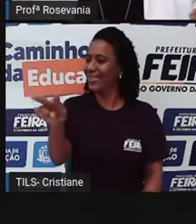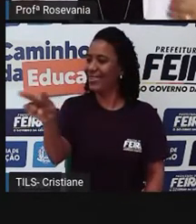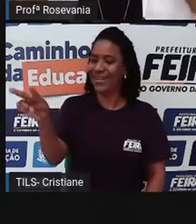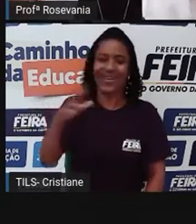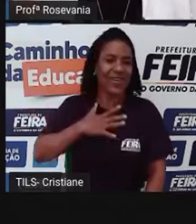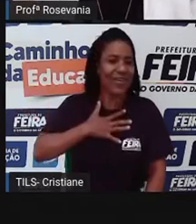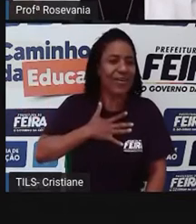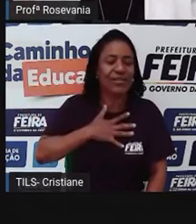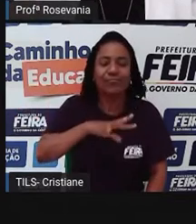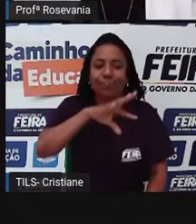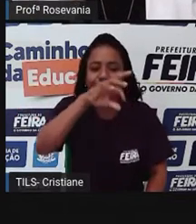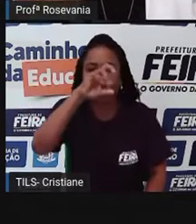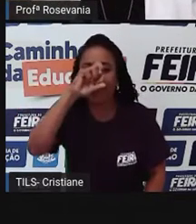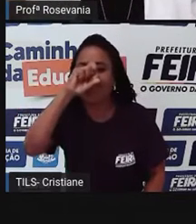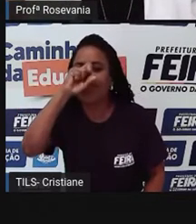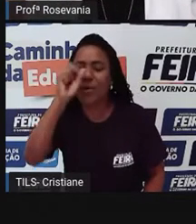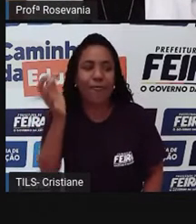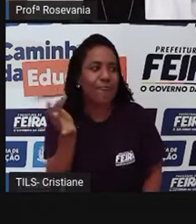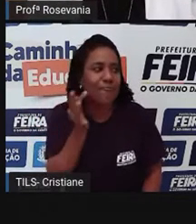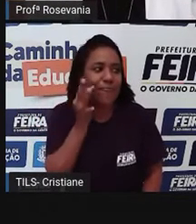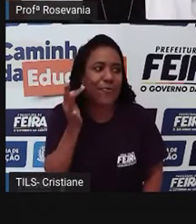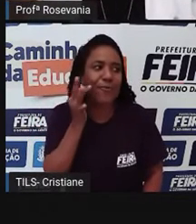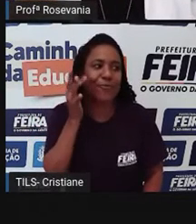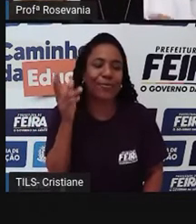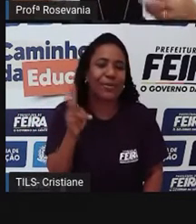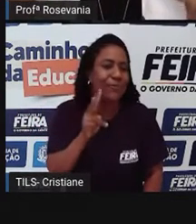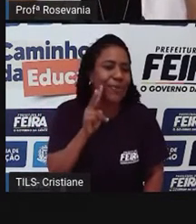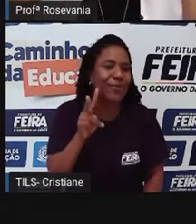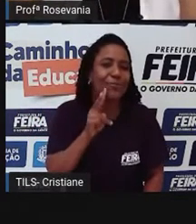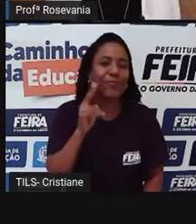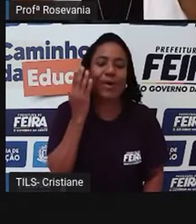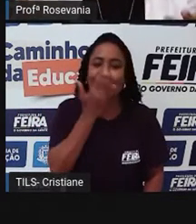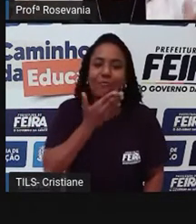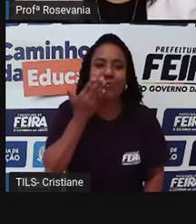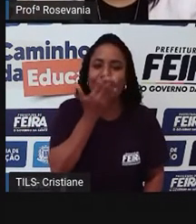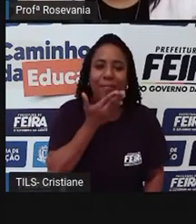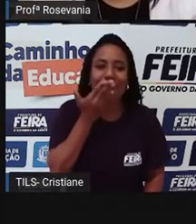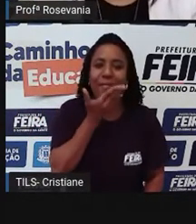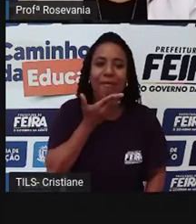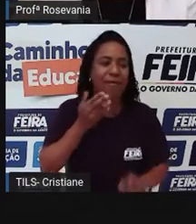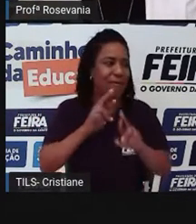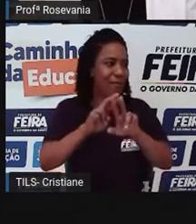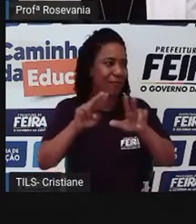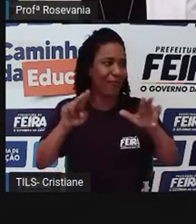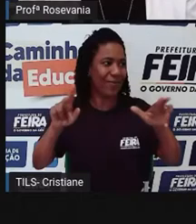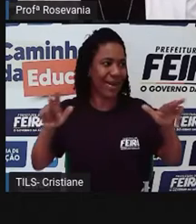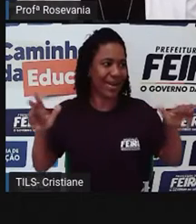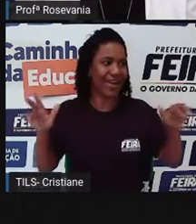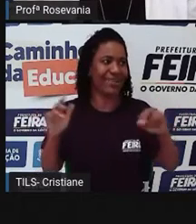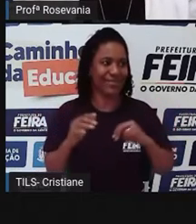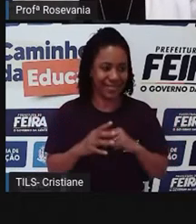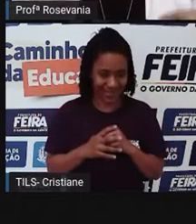experimentar cheiros, de você experimentar sabores, ouvir aquela boa conversa, como eu já falei, ver a